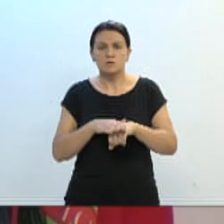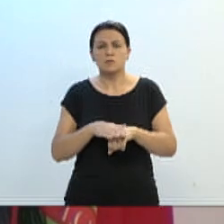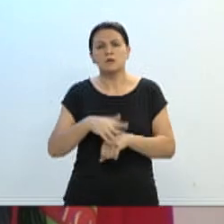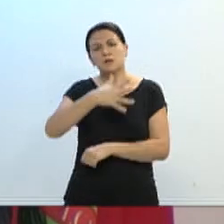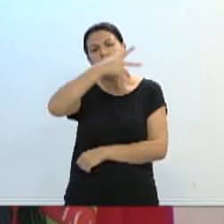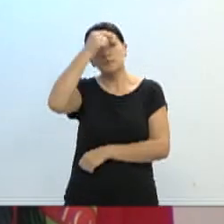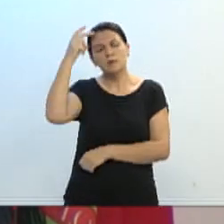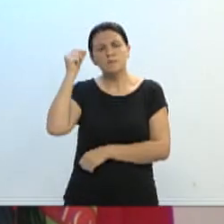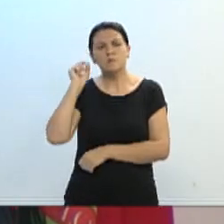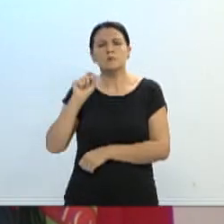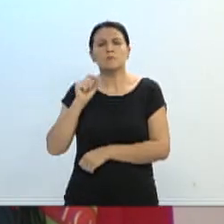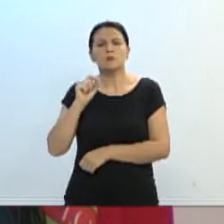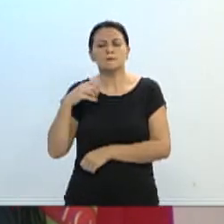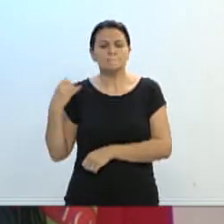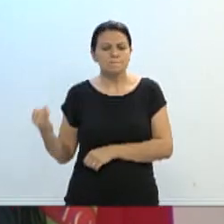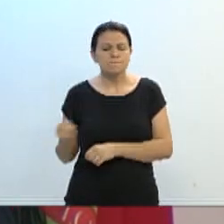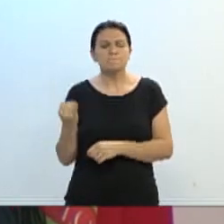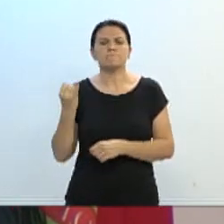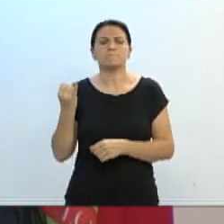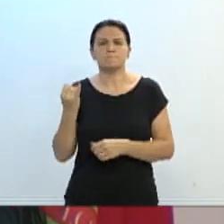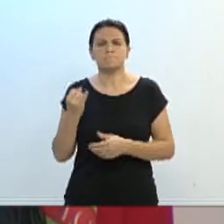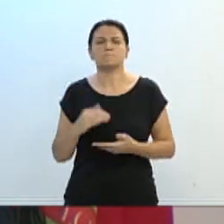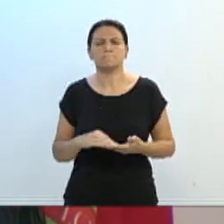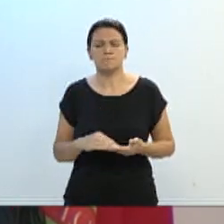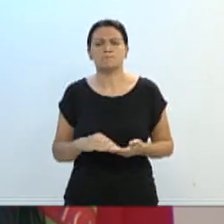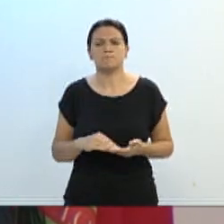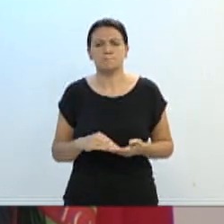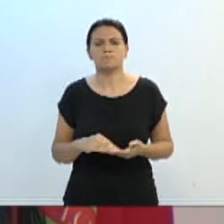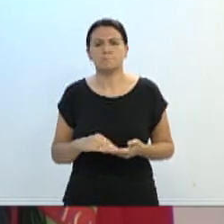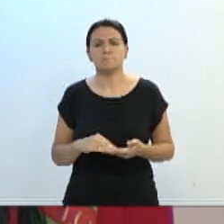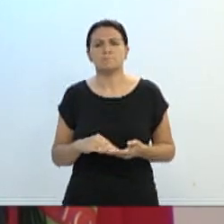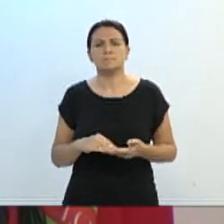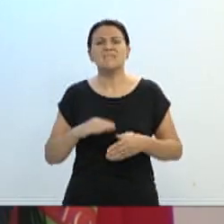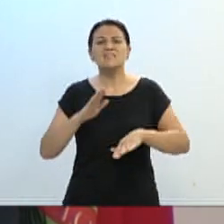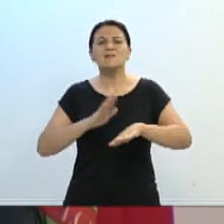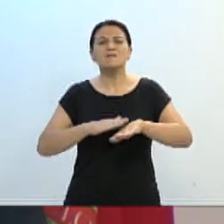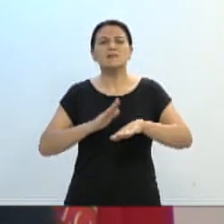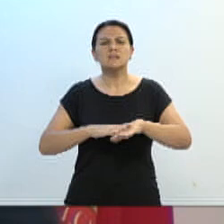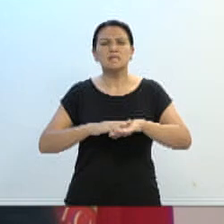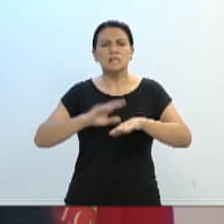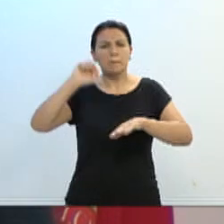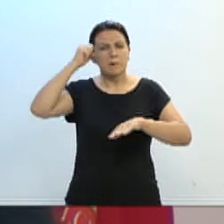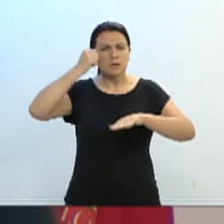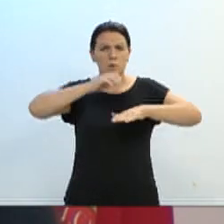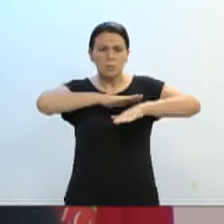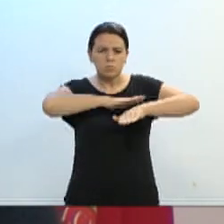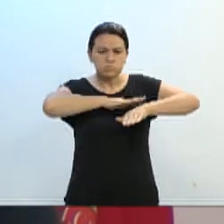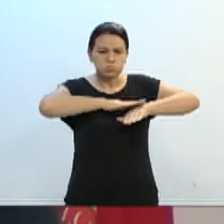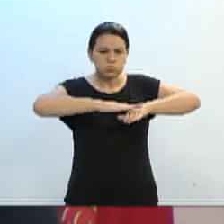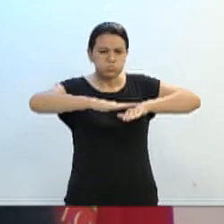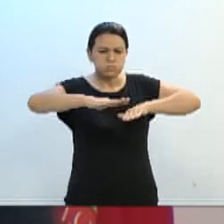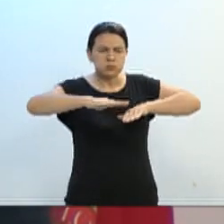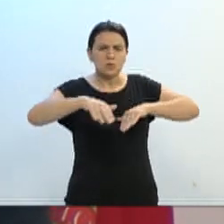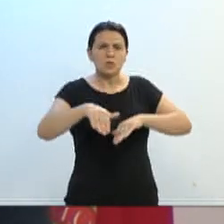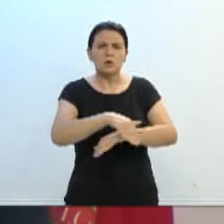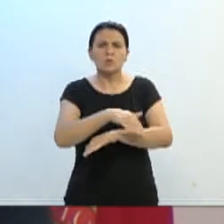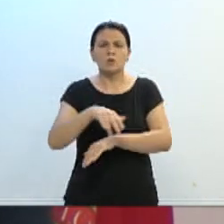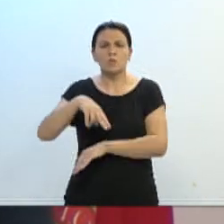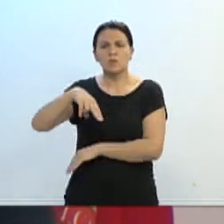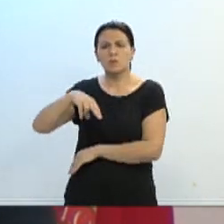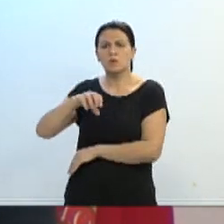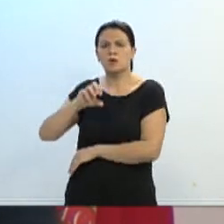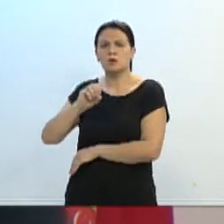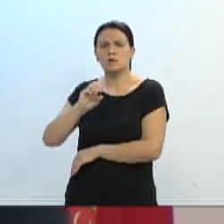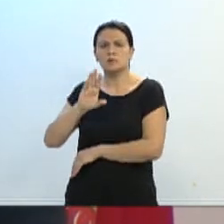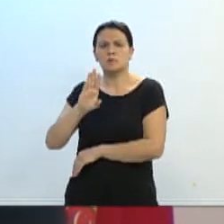Municipal a importância de nós pavimentarmos o trecho inicial da rua Norberto Cearaóis. Eu já venho